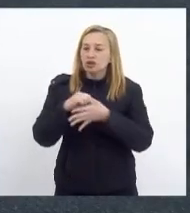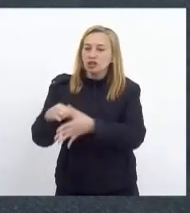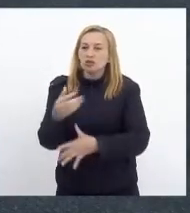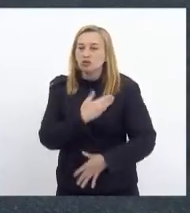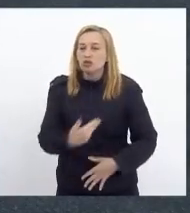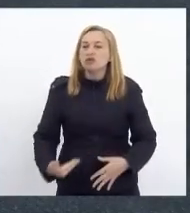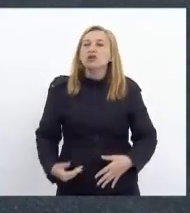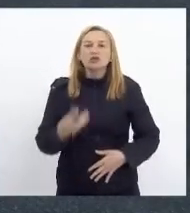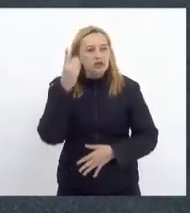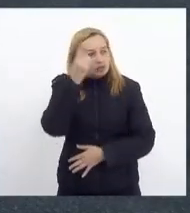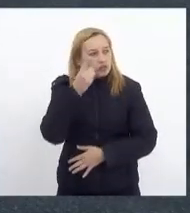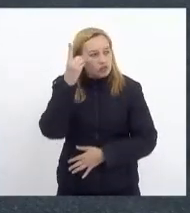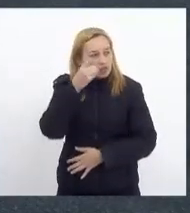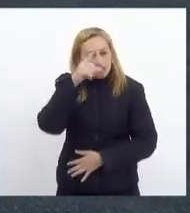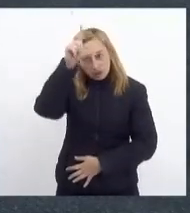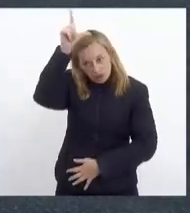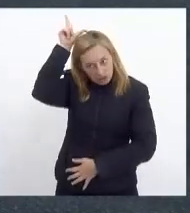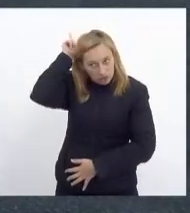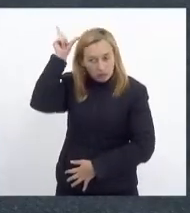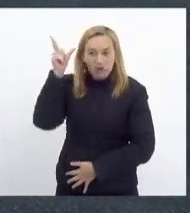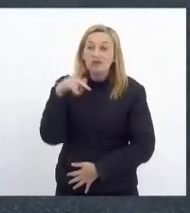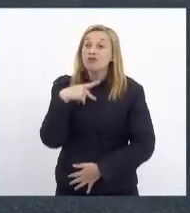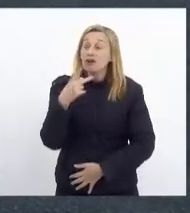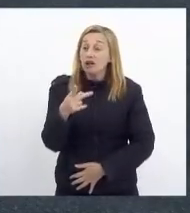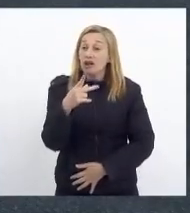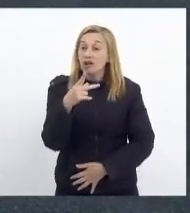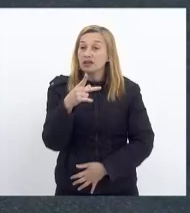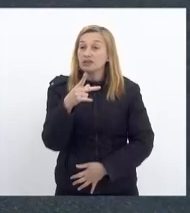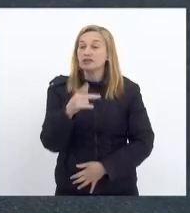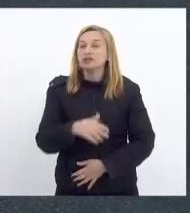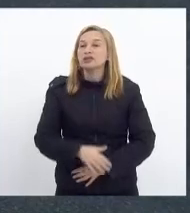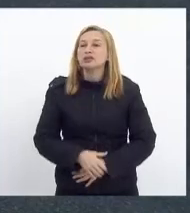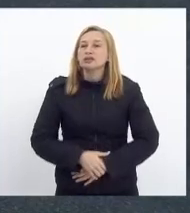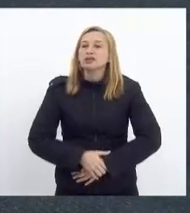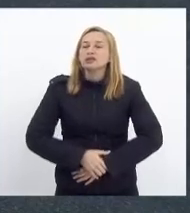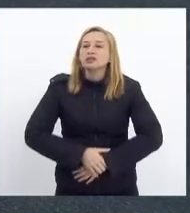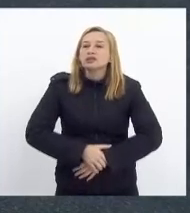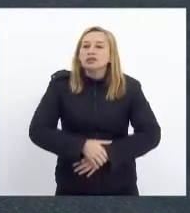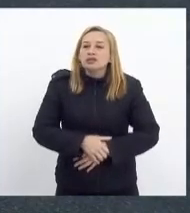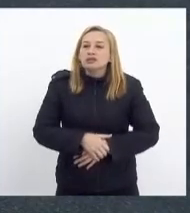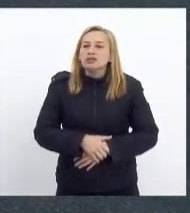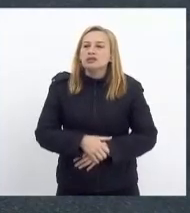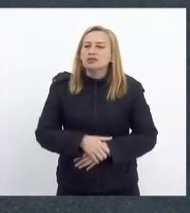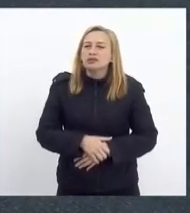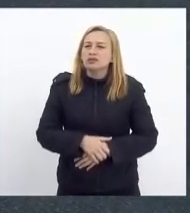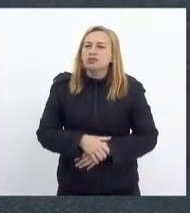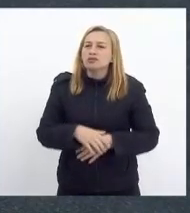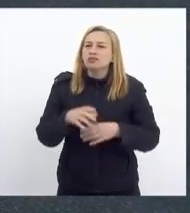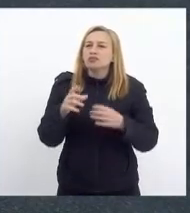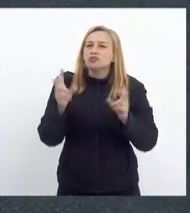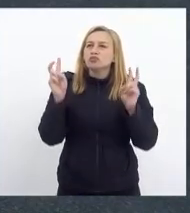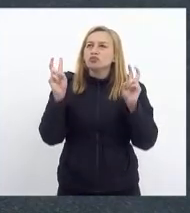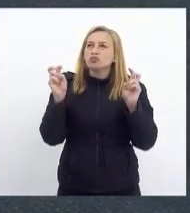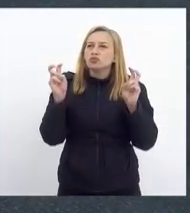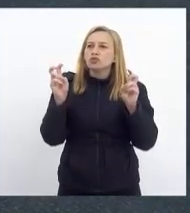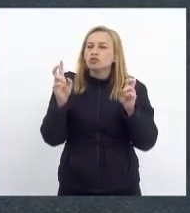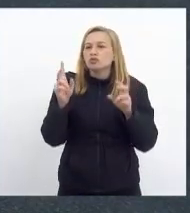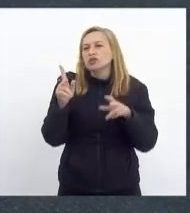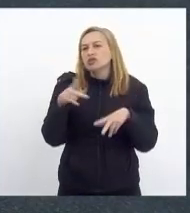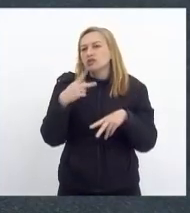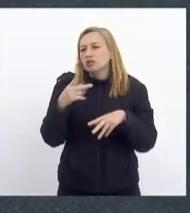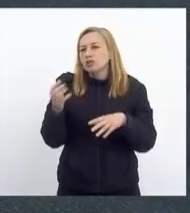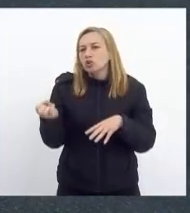deputado Luiz Paulo, dizer que talvez fosse um tema a ser levado para a nova